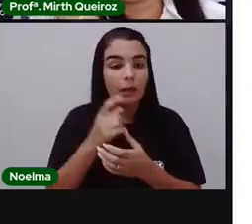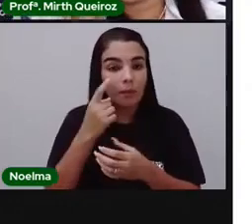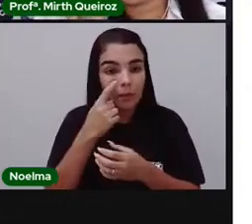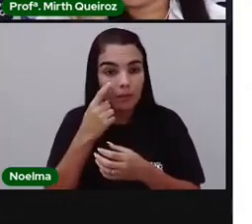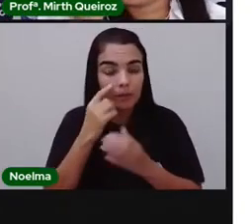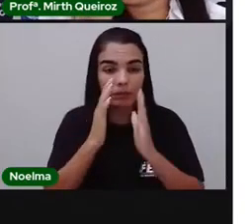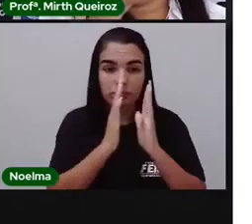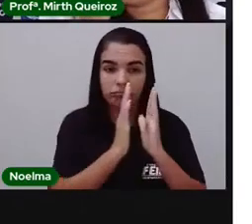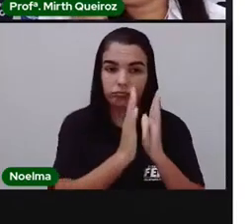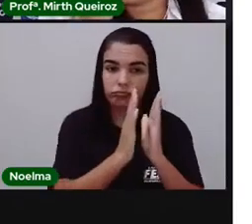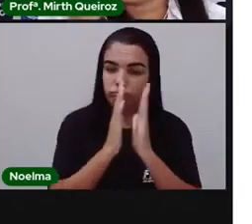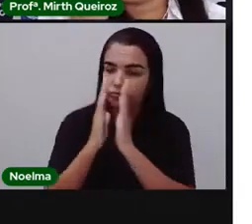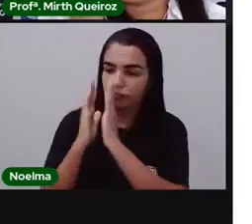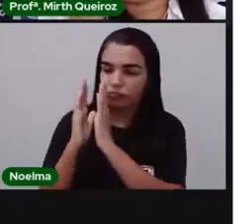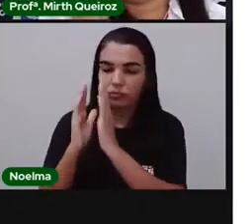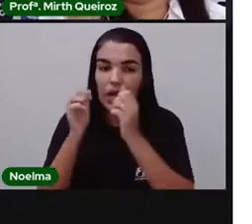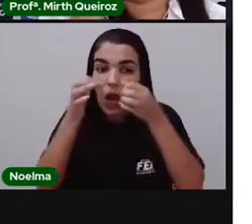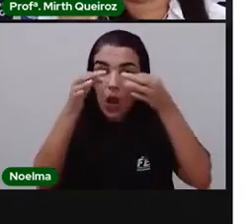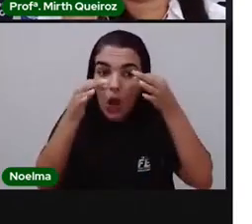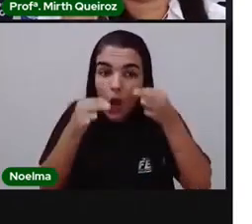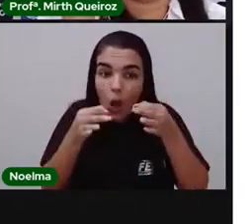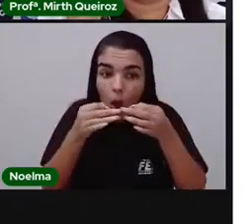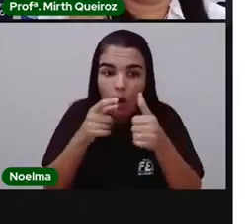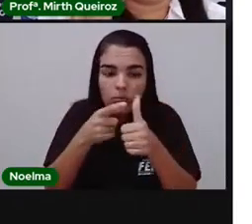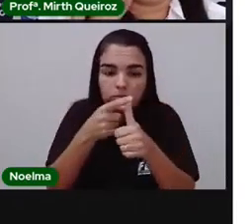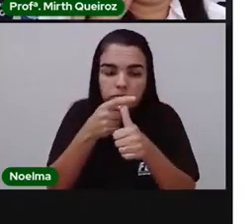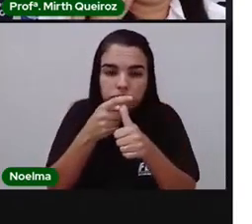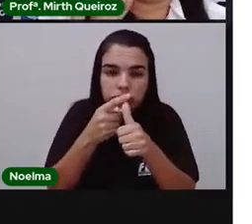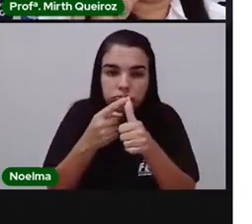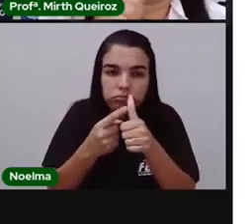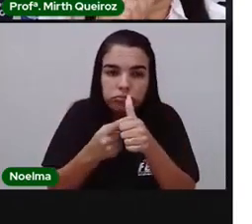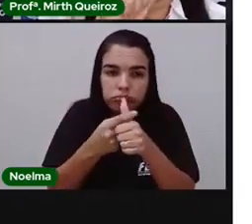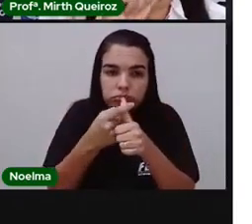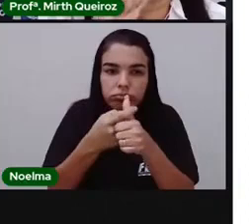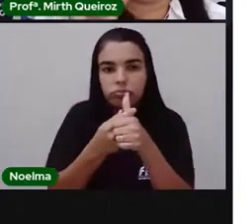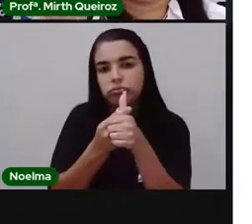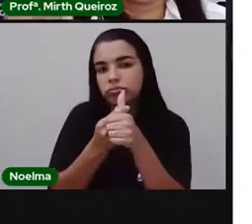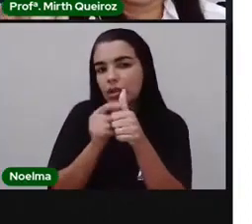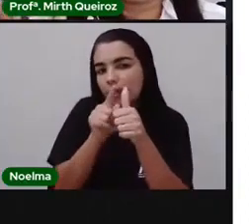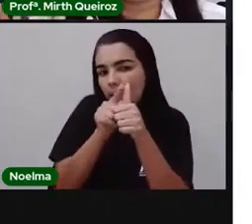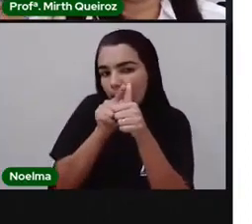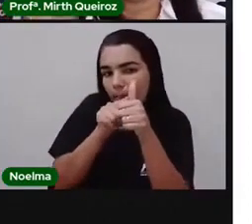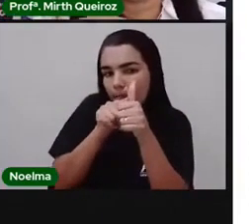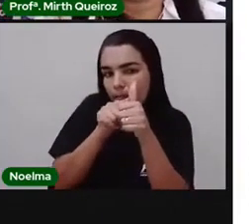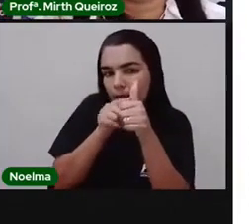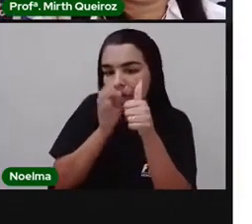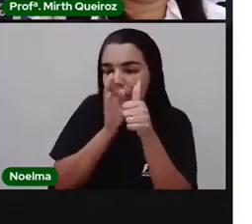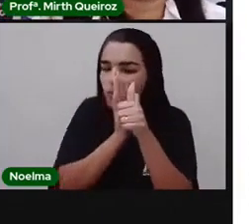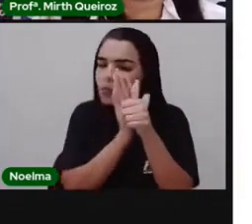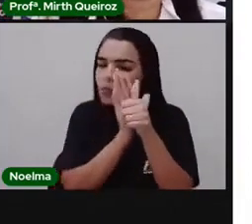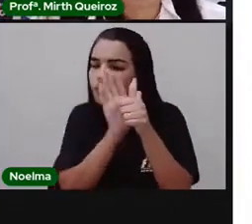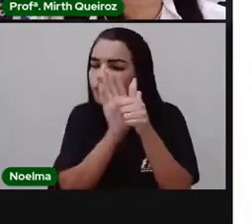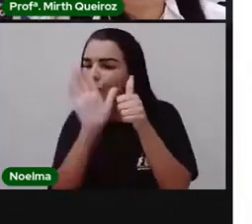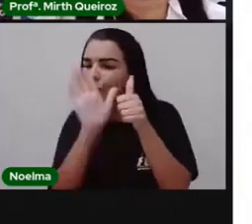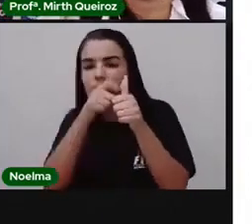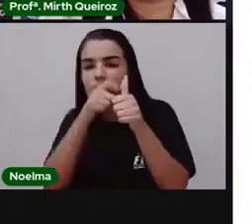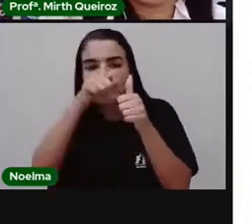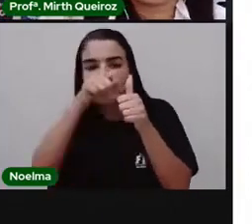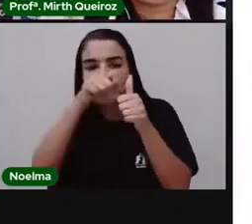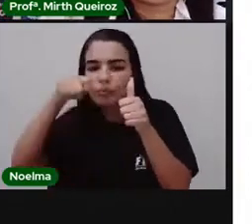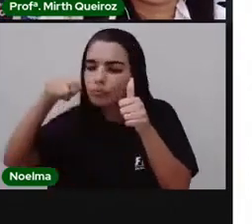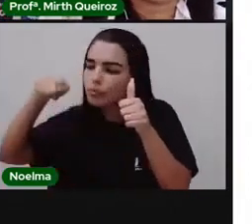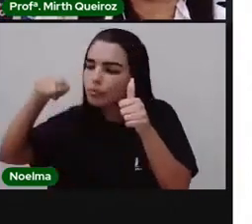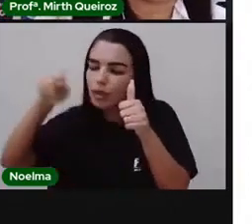espaçozinho mais ou menos do nosso dedinho aqui, ó, do polegar, mas só na primeira linha. Embaixo, eu tenho que